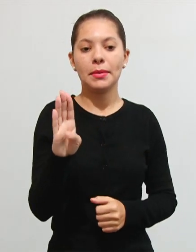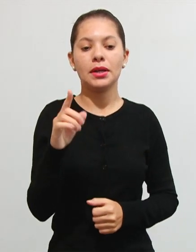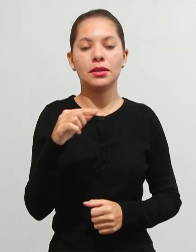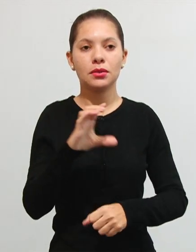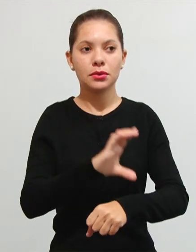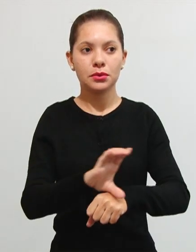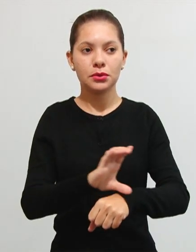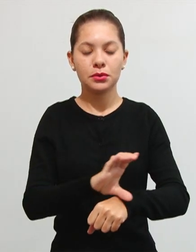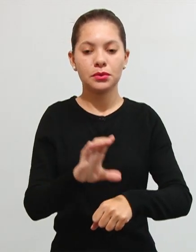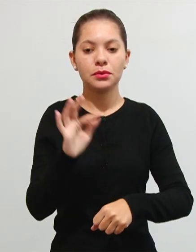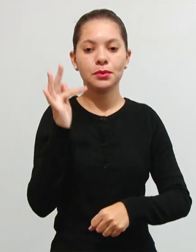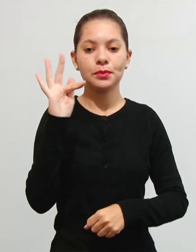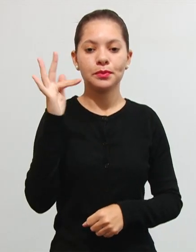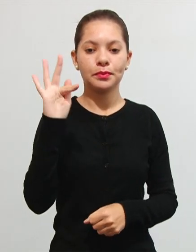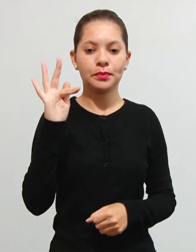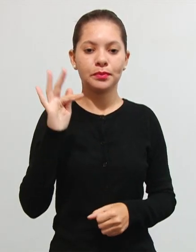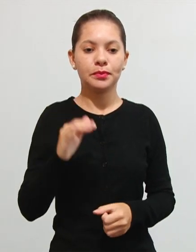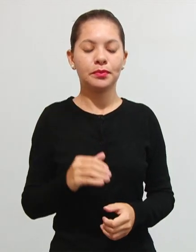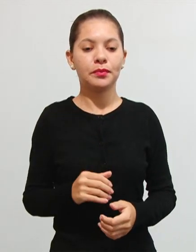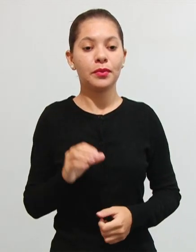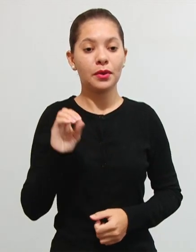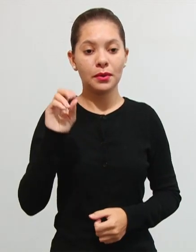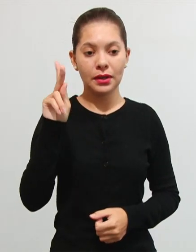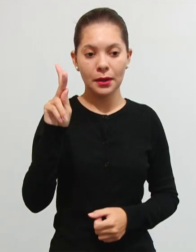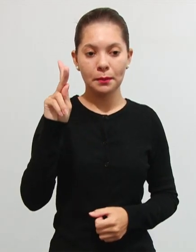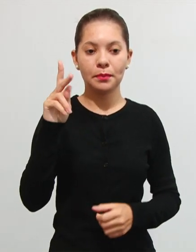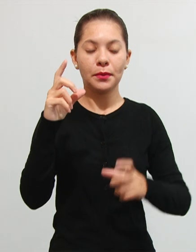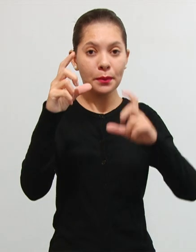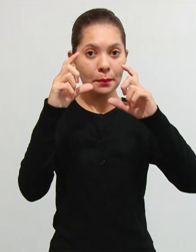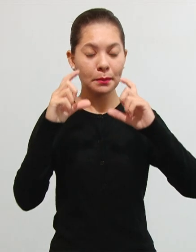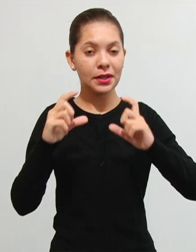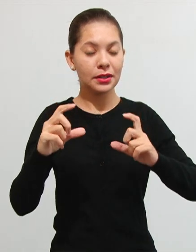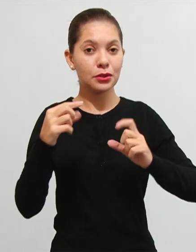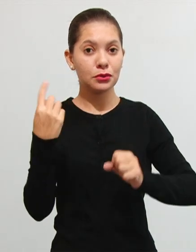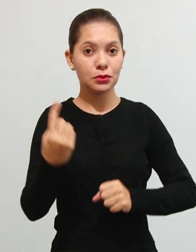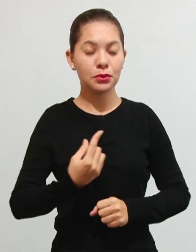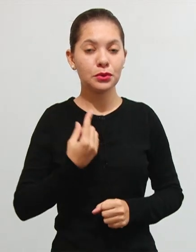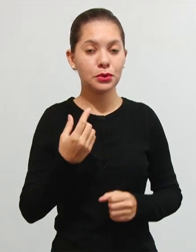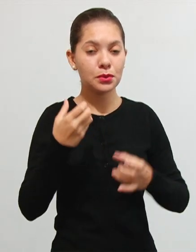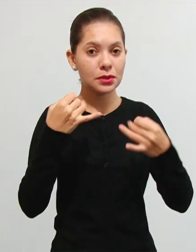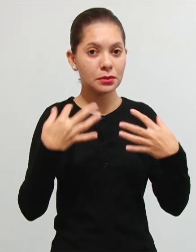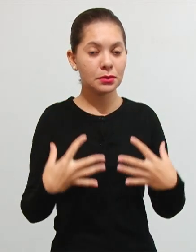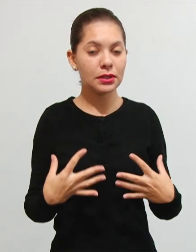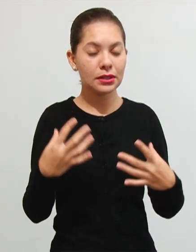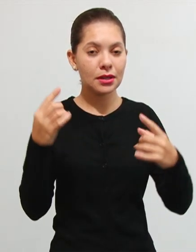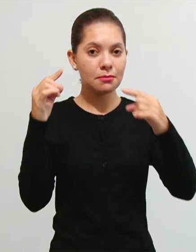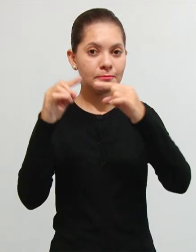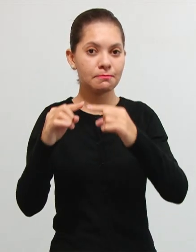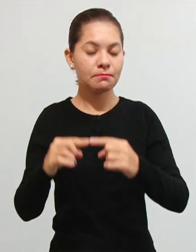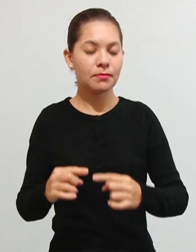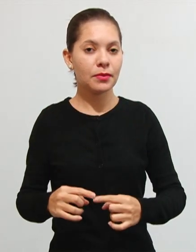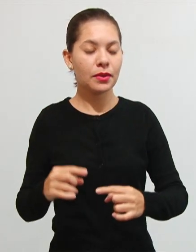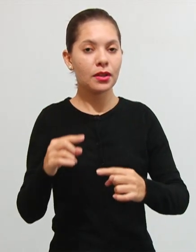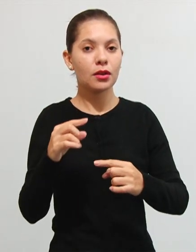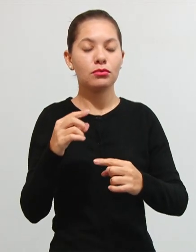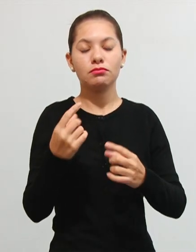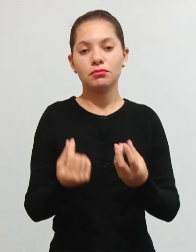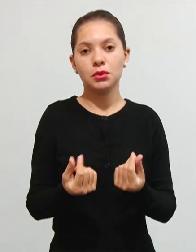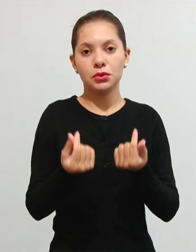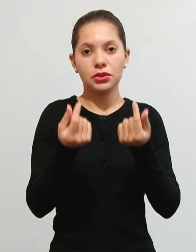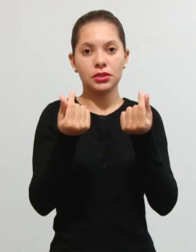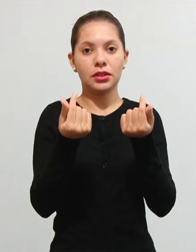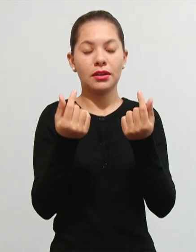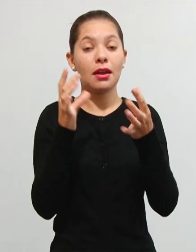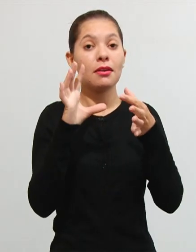Constituição Federal, tá? no parágrafo único diz que a aplicação dos recursos provenientes de empréstimo compulsório será